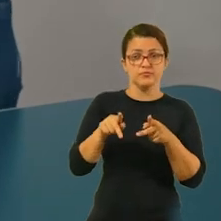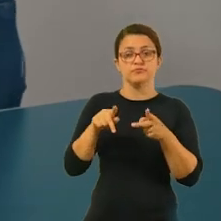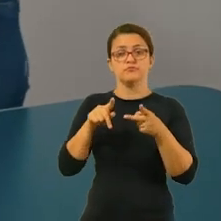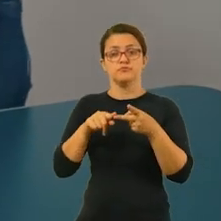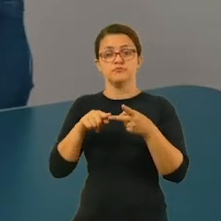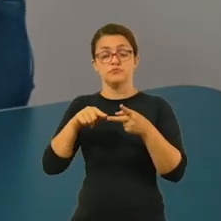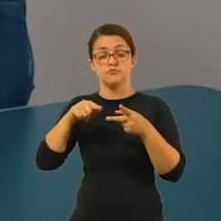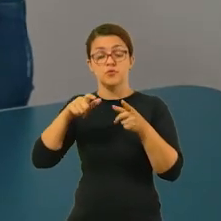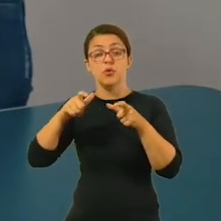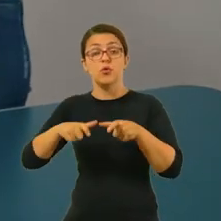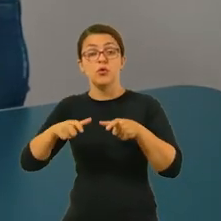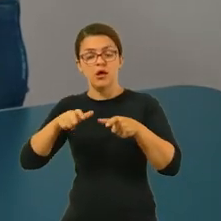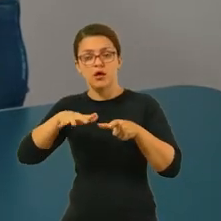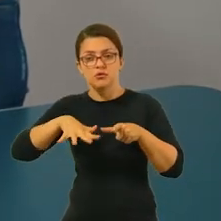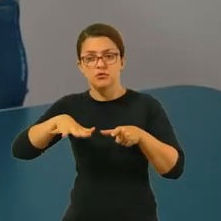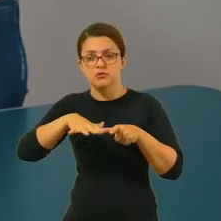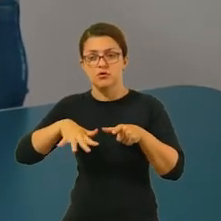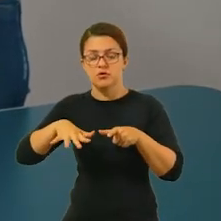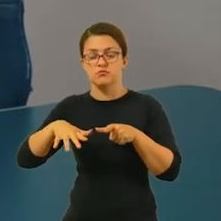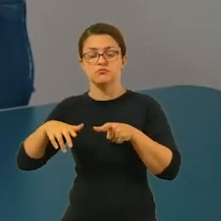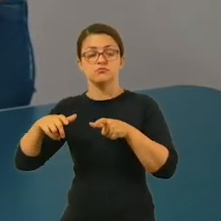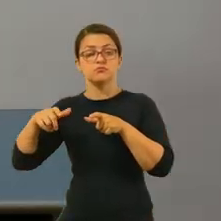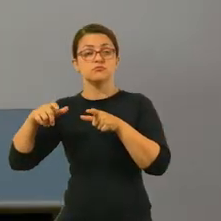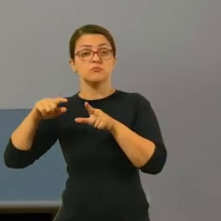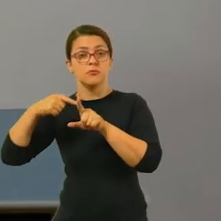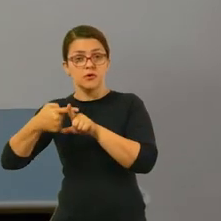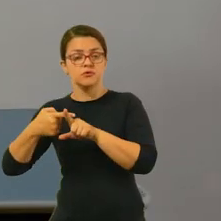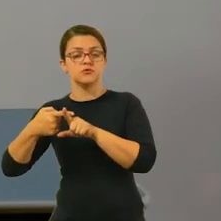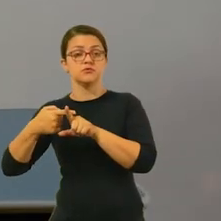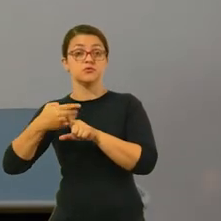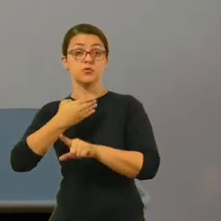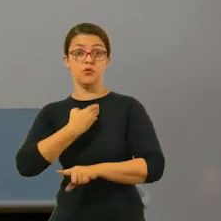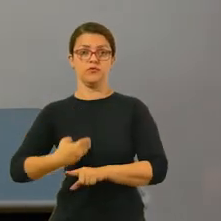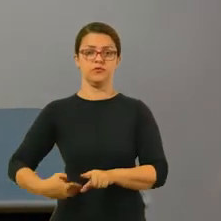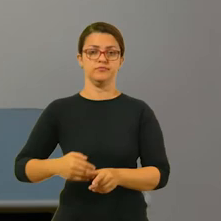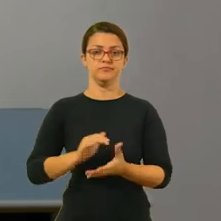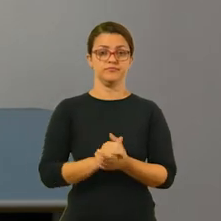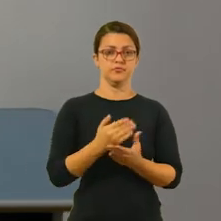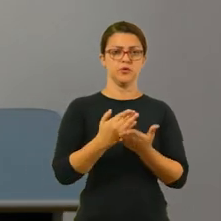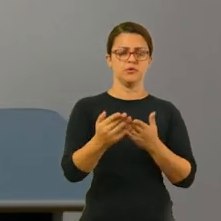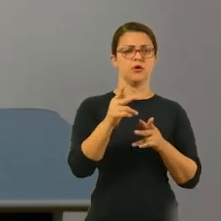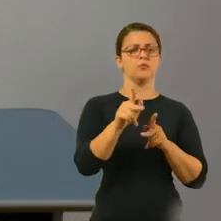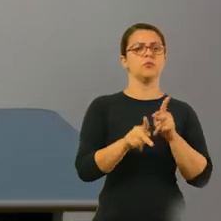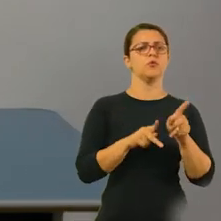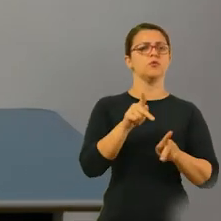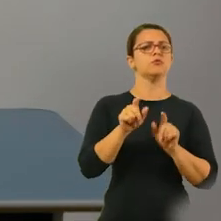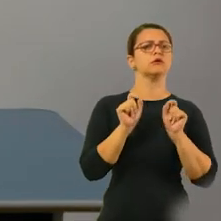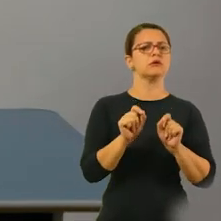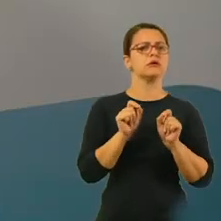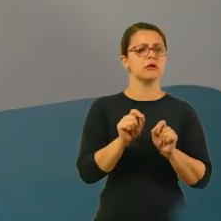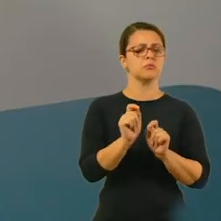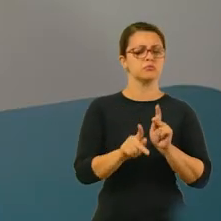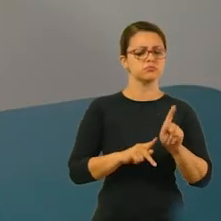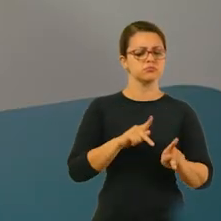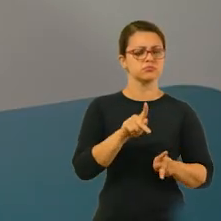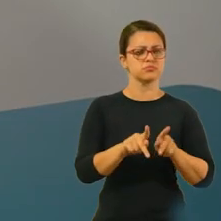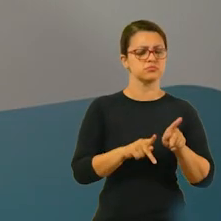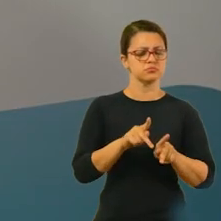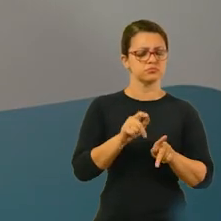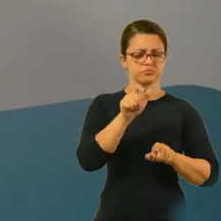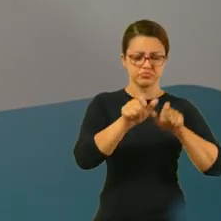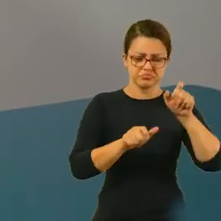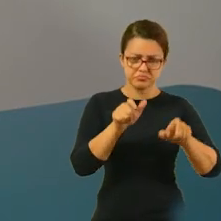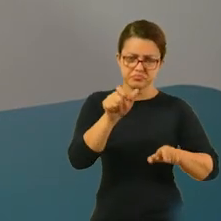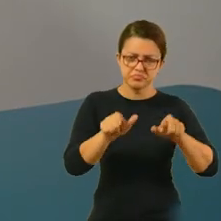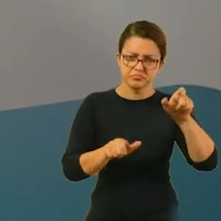povo, o território e o governo. Então, nós vamos começar pelo povo. Quem é o povo? O povo são